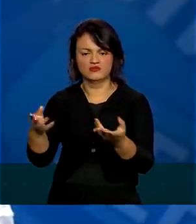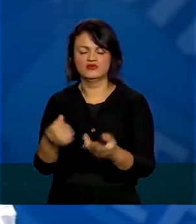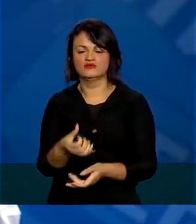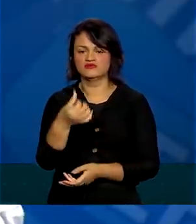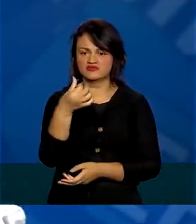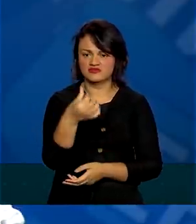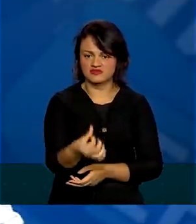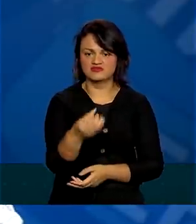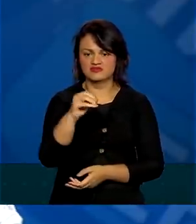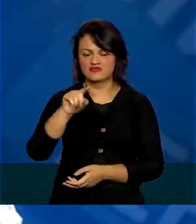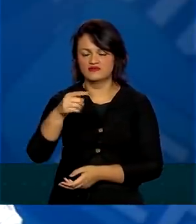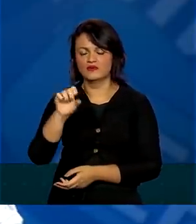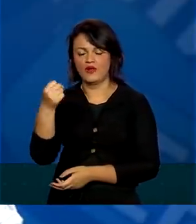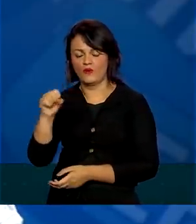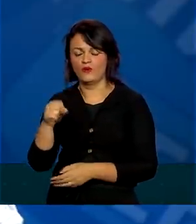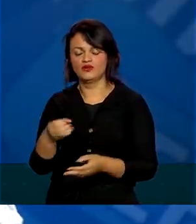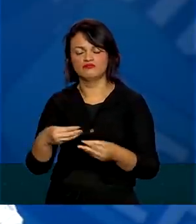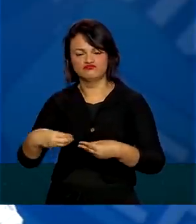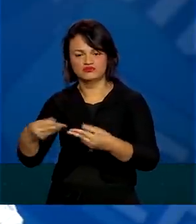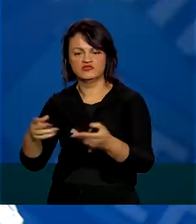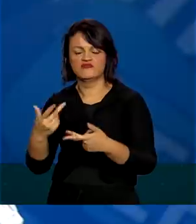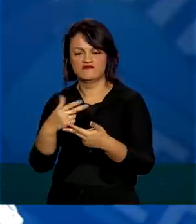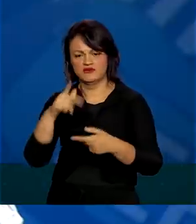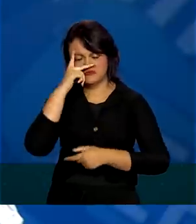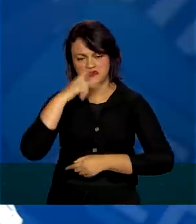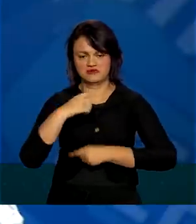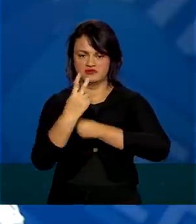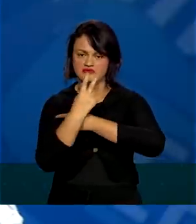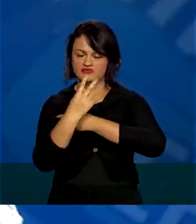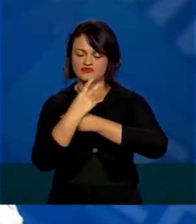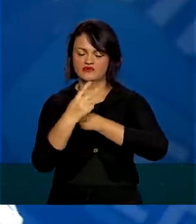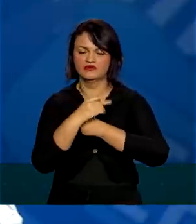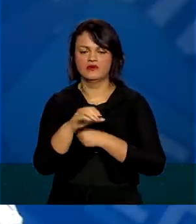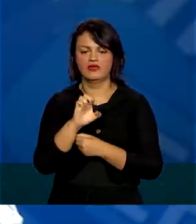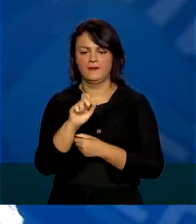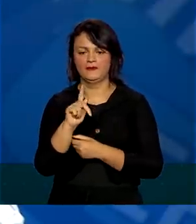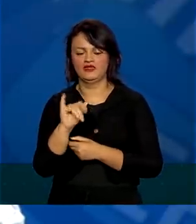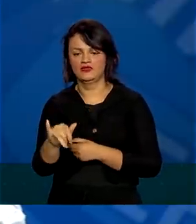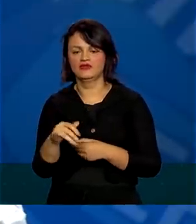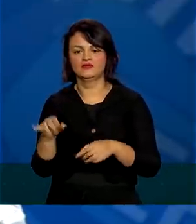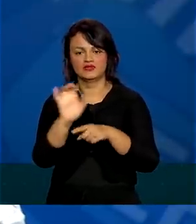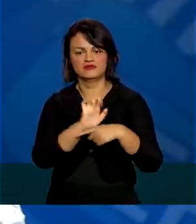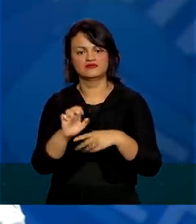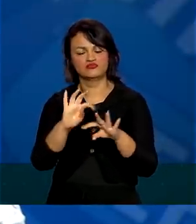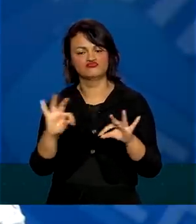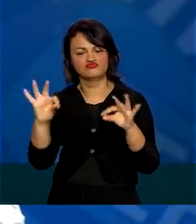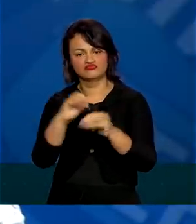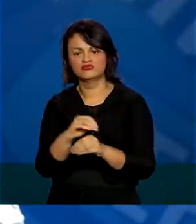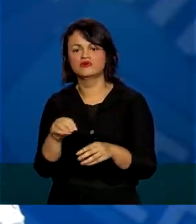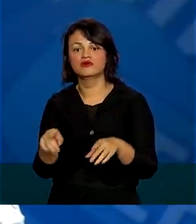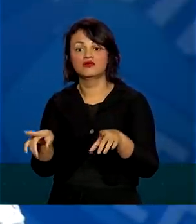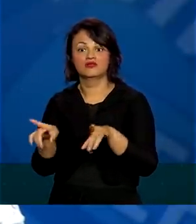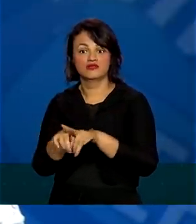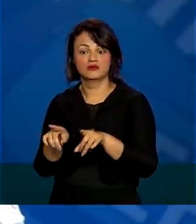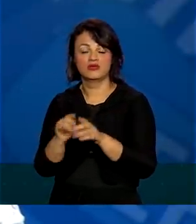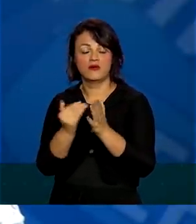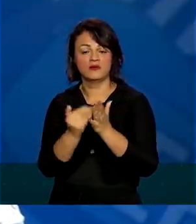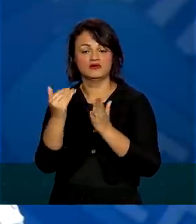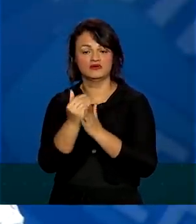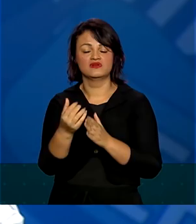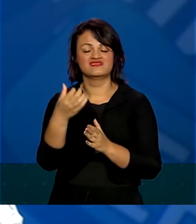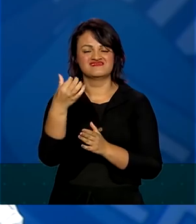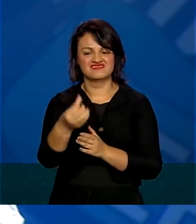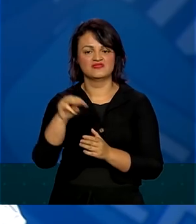60,8 milhões de equipamentos de proteção individual para todos os estados, aumentando 6